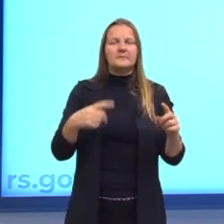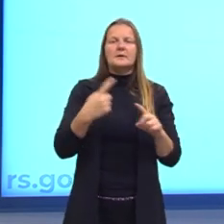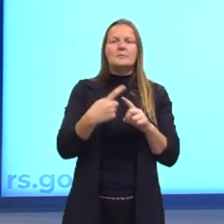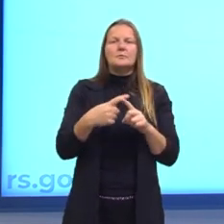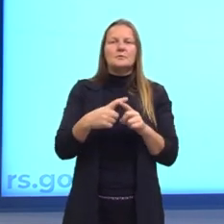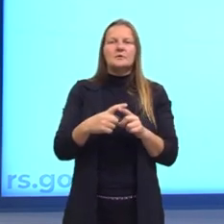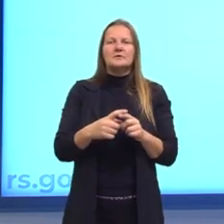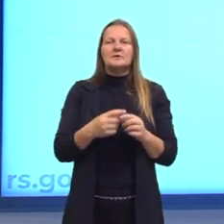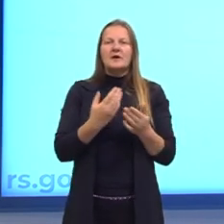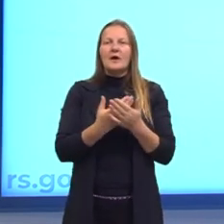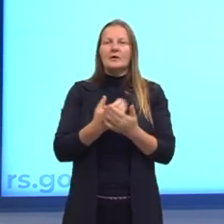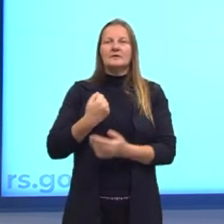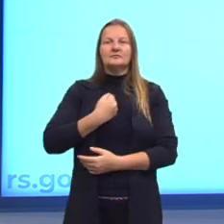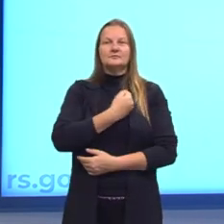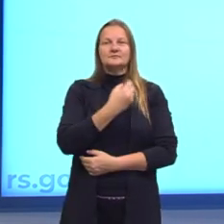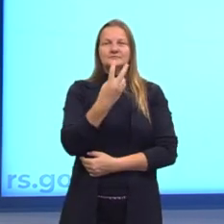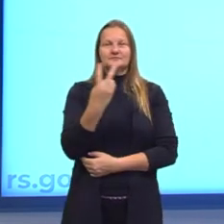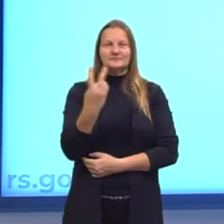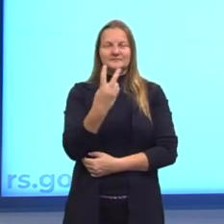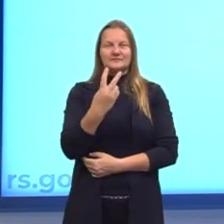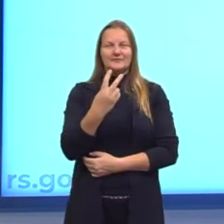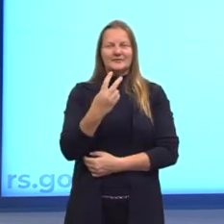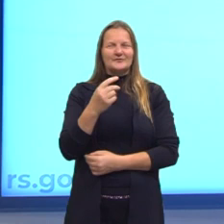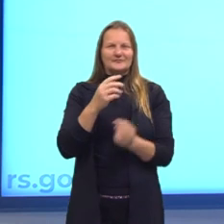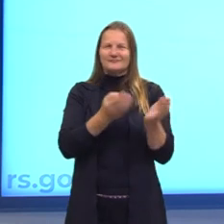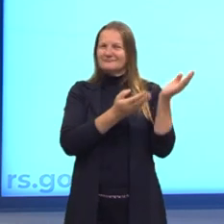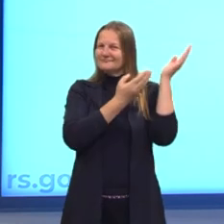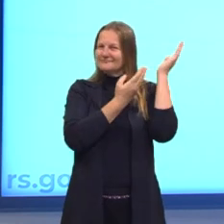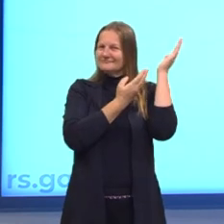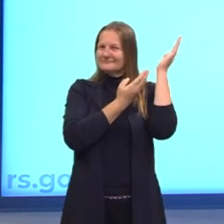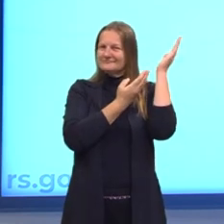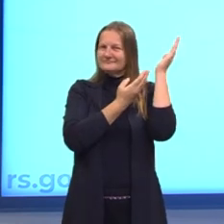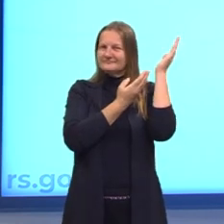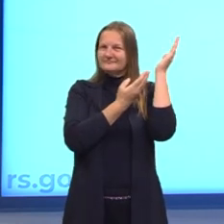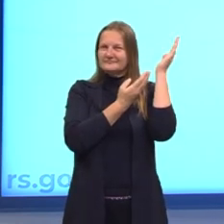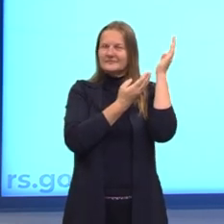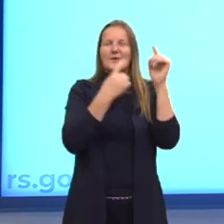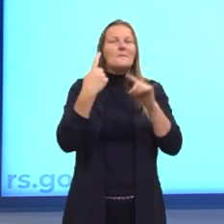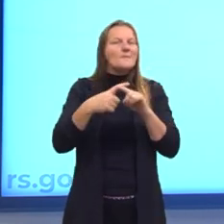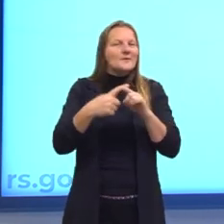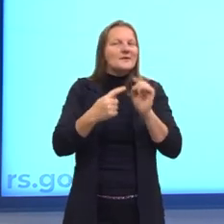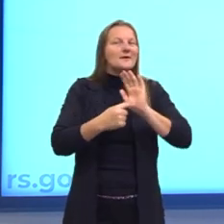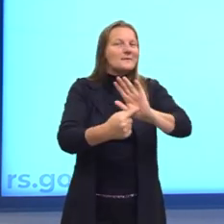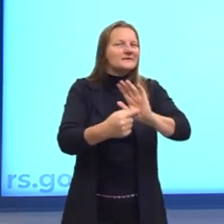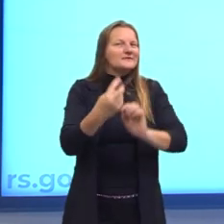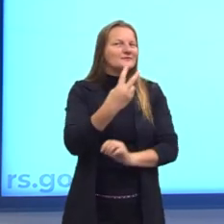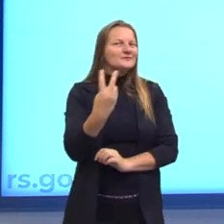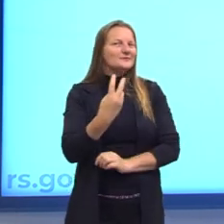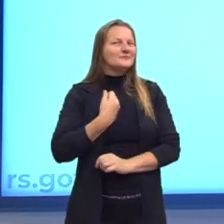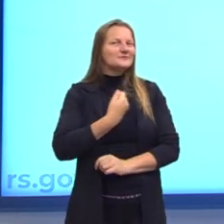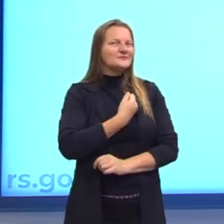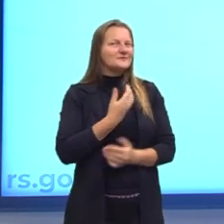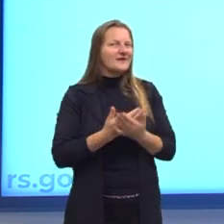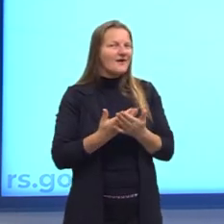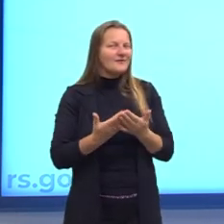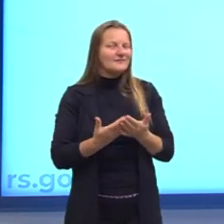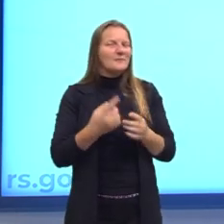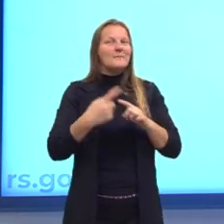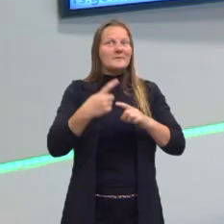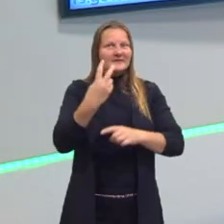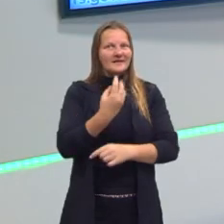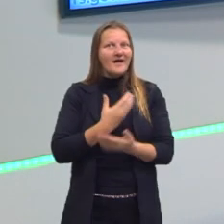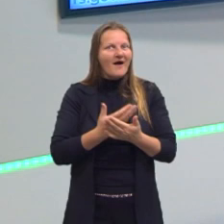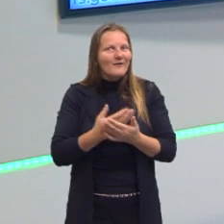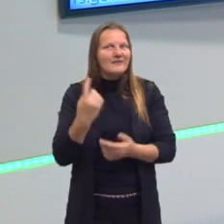puxei ali a aula 22, né? No balãozinho aí acima, né? Por que que eu puxei essa aula 22? Porque na aula